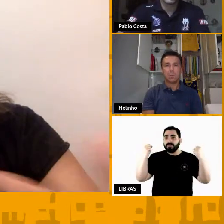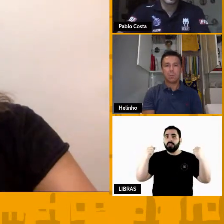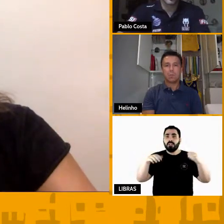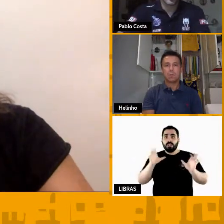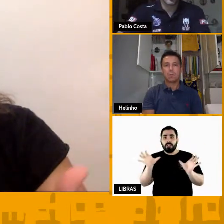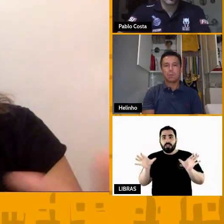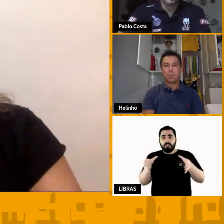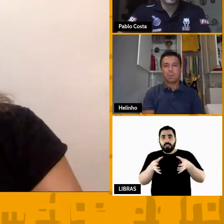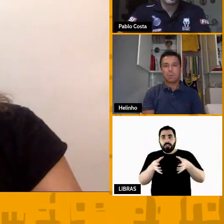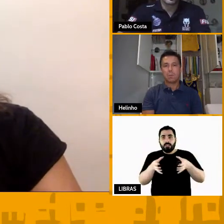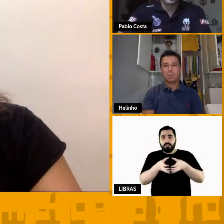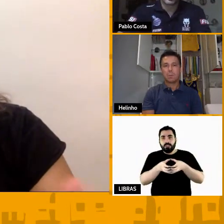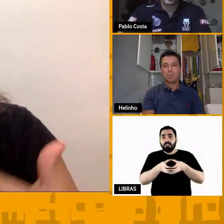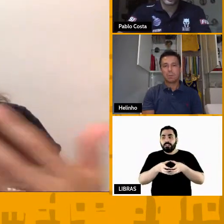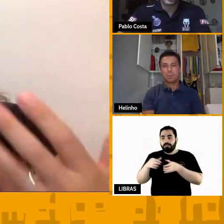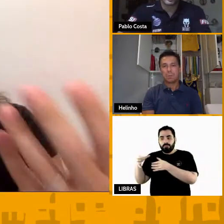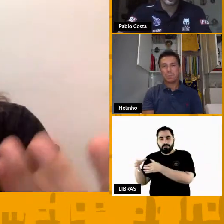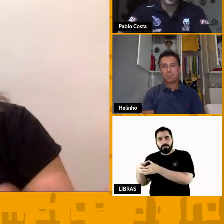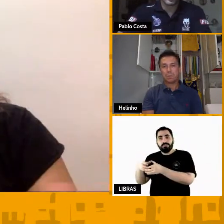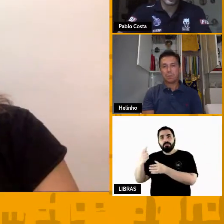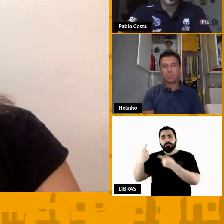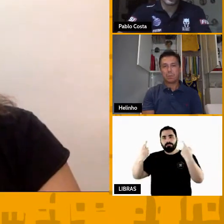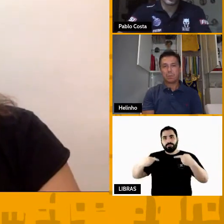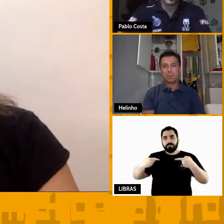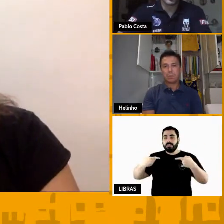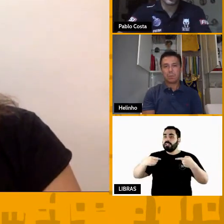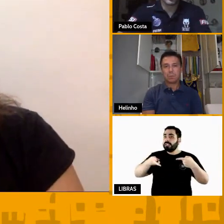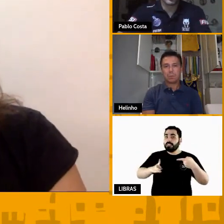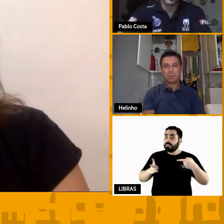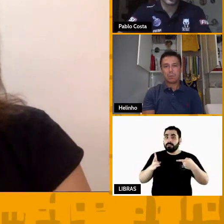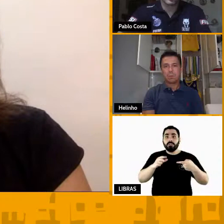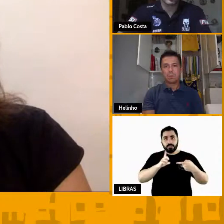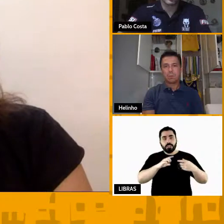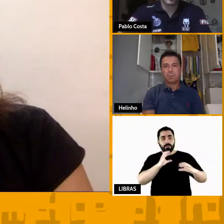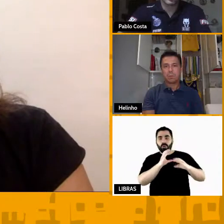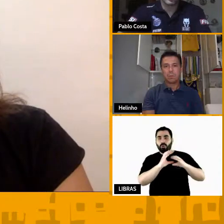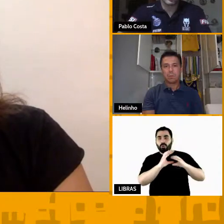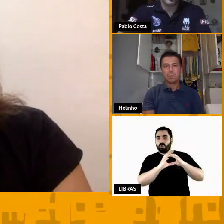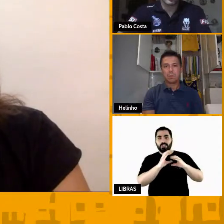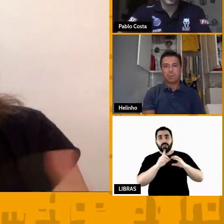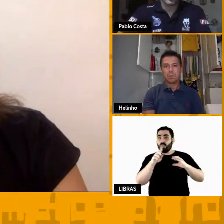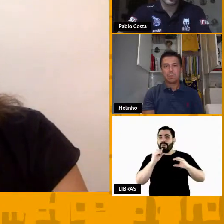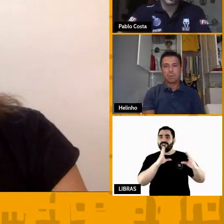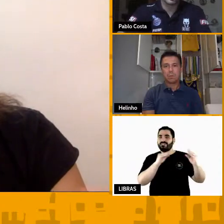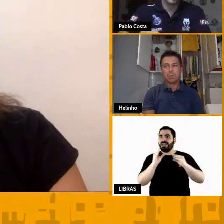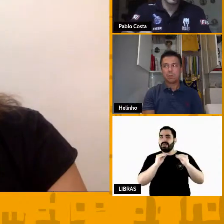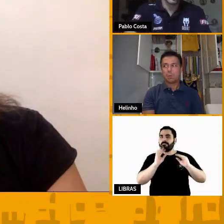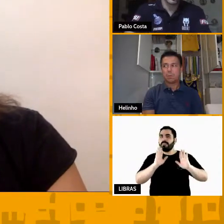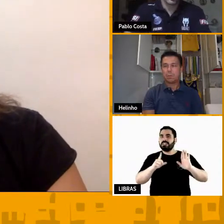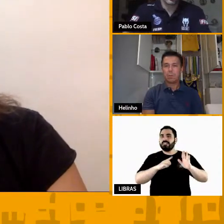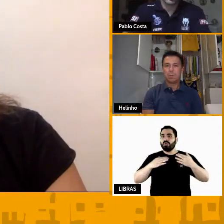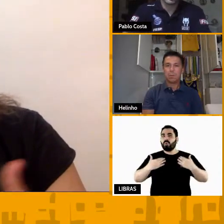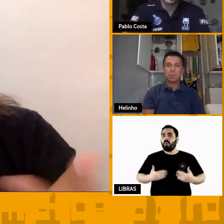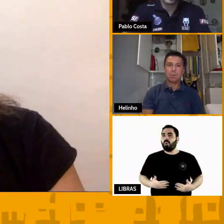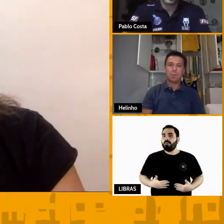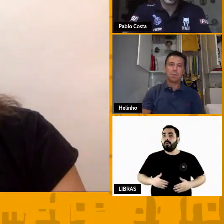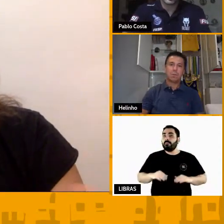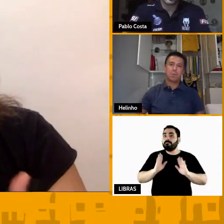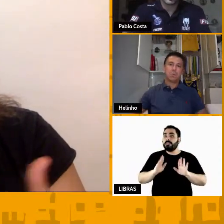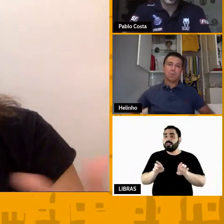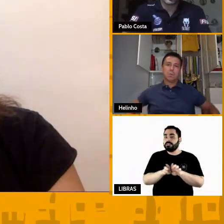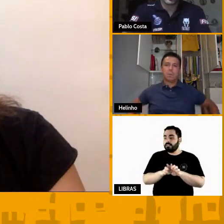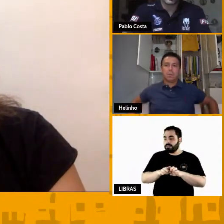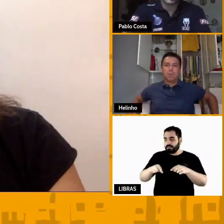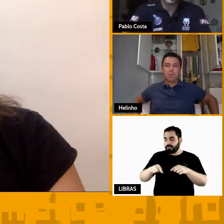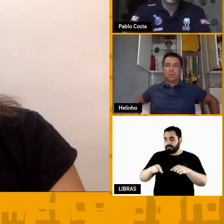duas equipes jogando, elas estão se comunicando o tempo todo e não necessariamente falando. E essa comunicação não se dá só dentro de quadras, que